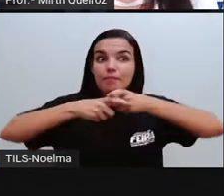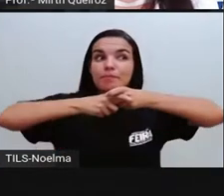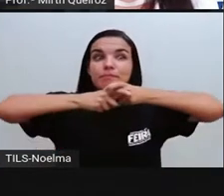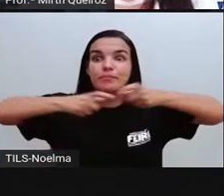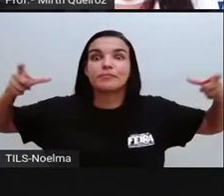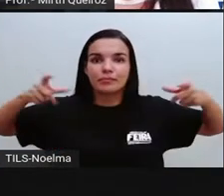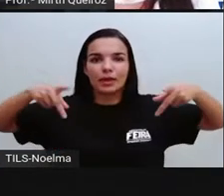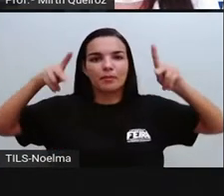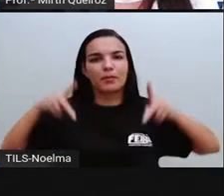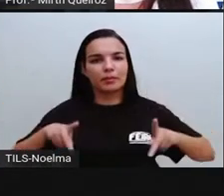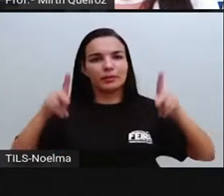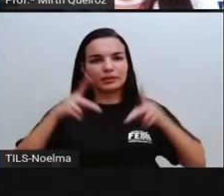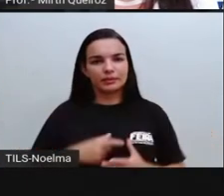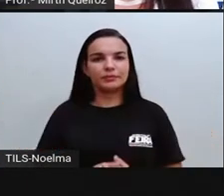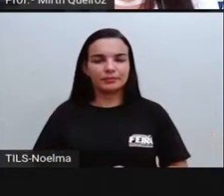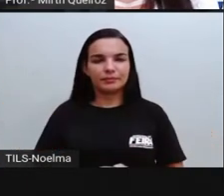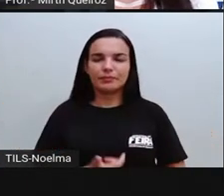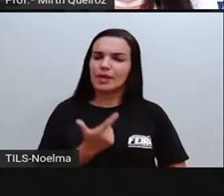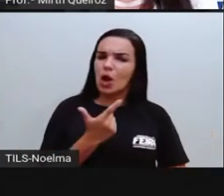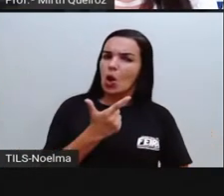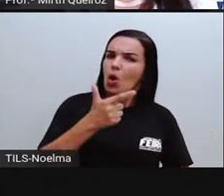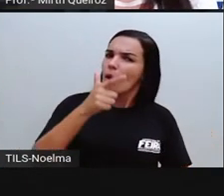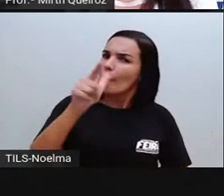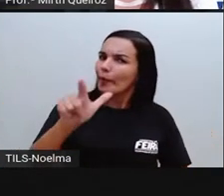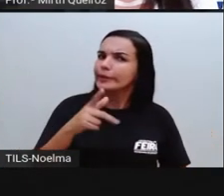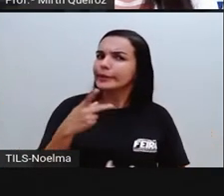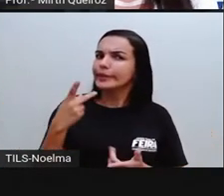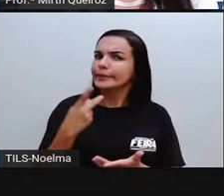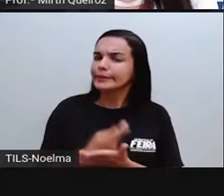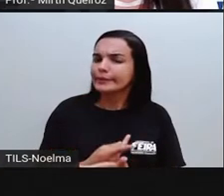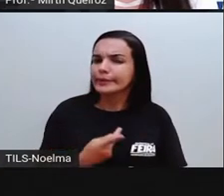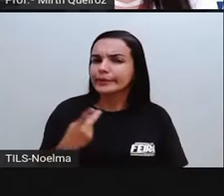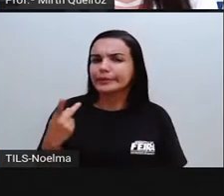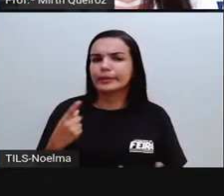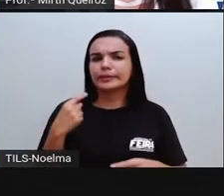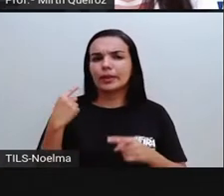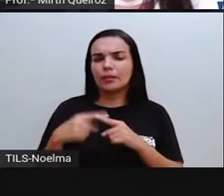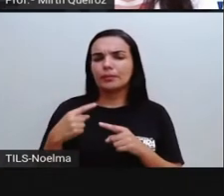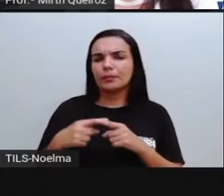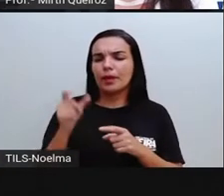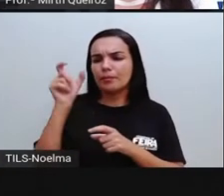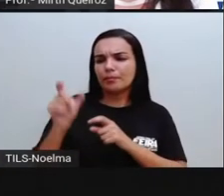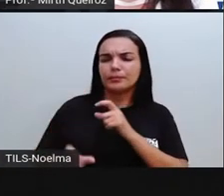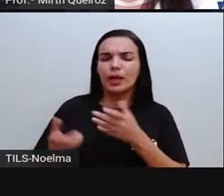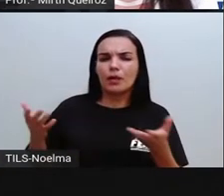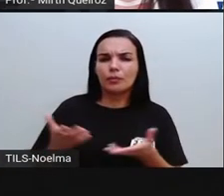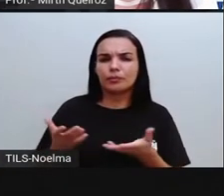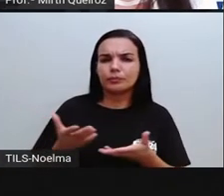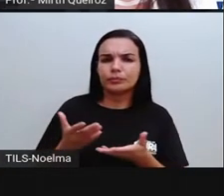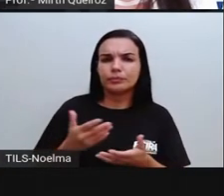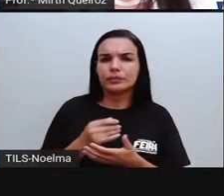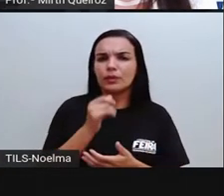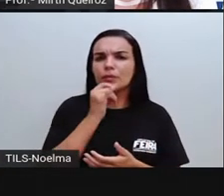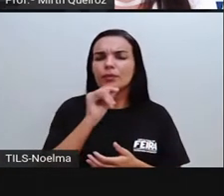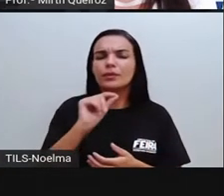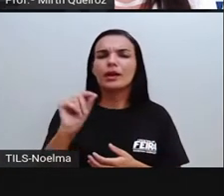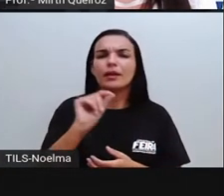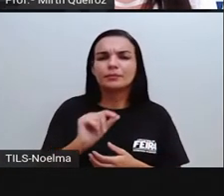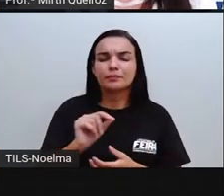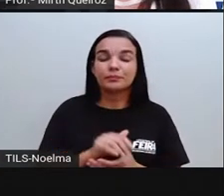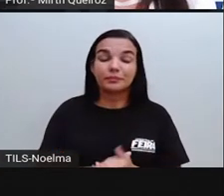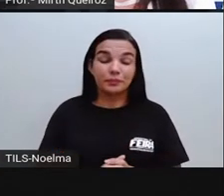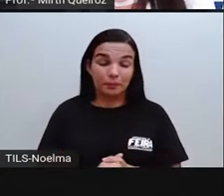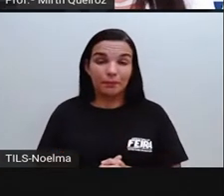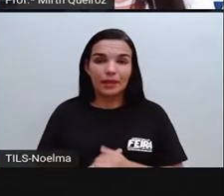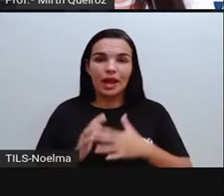populosa. Outra consequência do atual modelo de produção é a migração da população rural